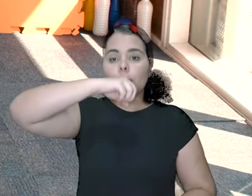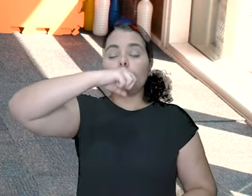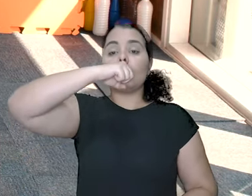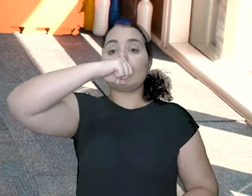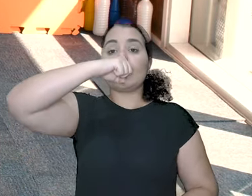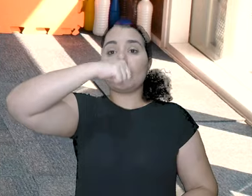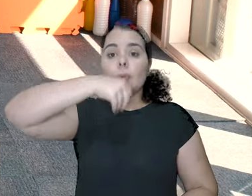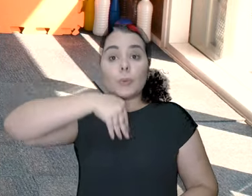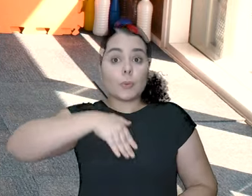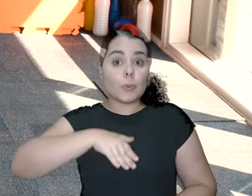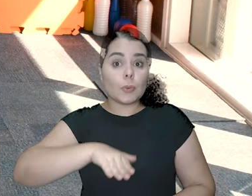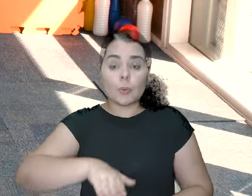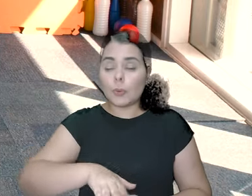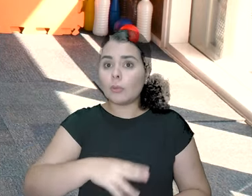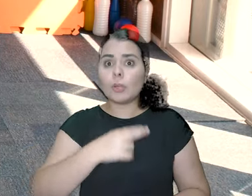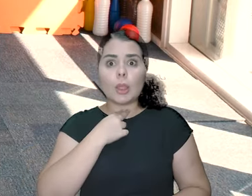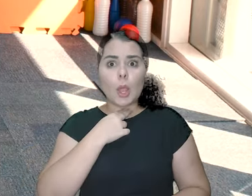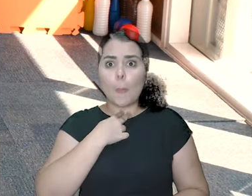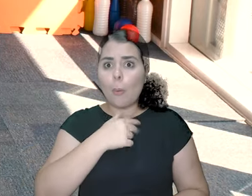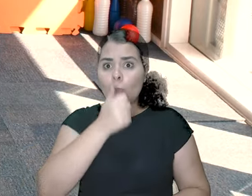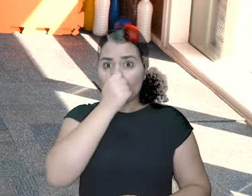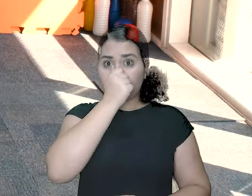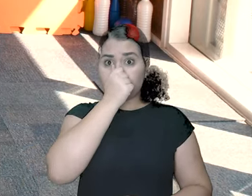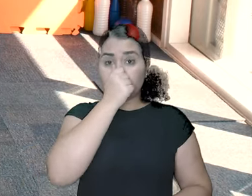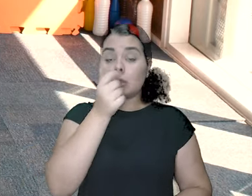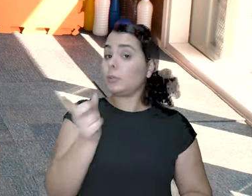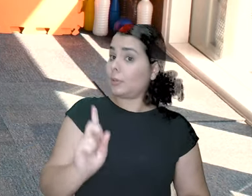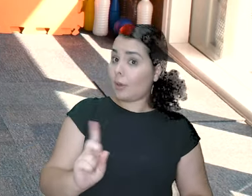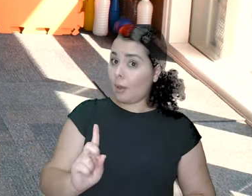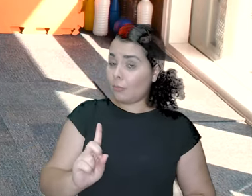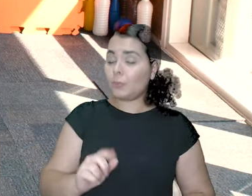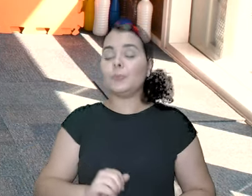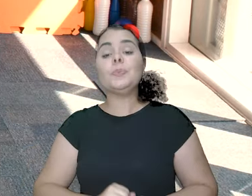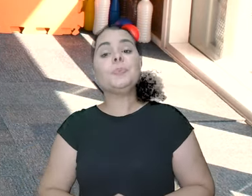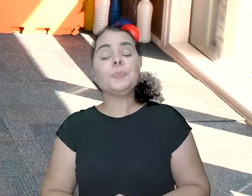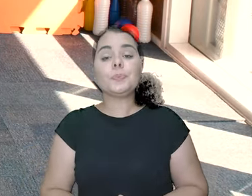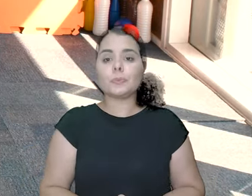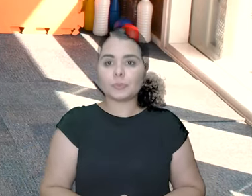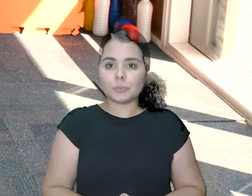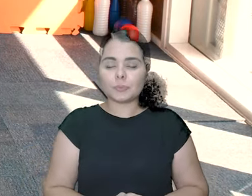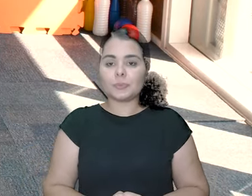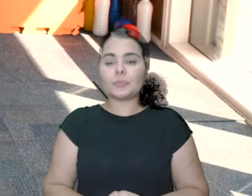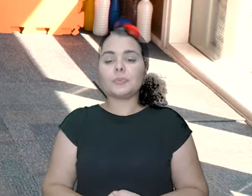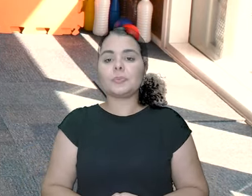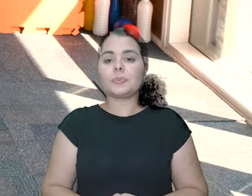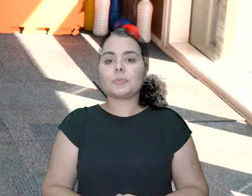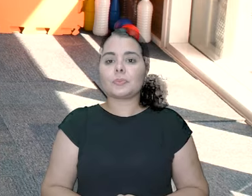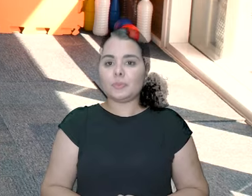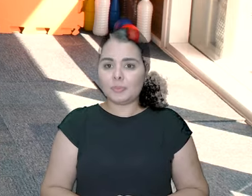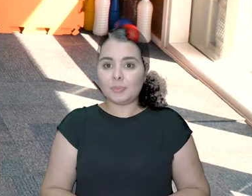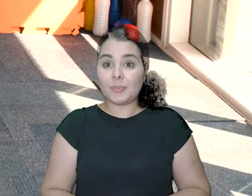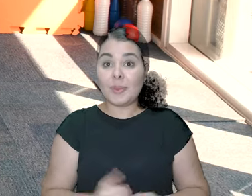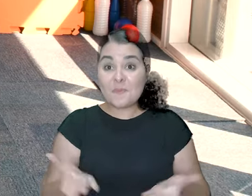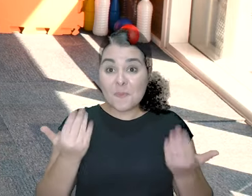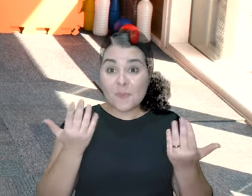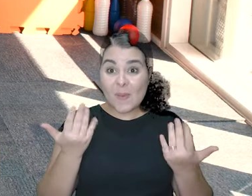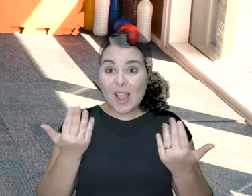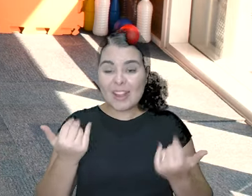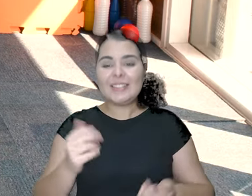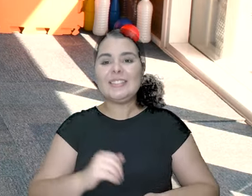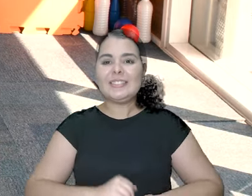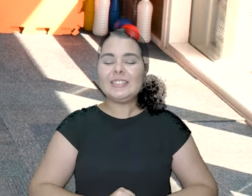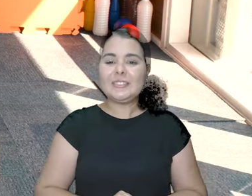Inspira e solta o ar. Não bloqueia a sua respiração. Correndo, correndo, correndo.